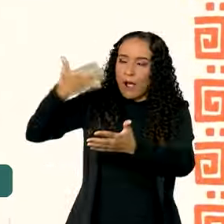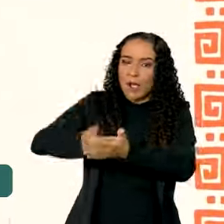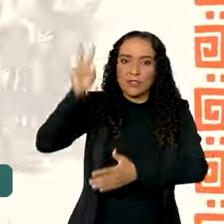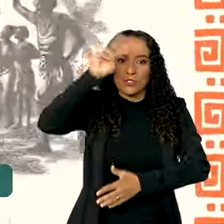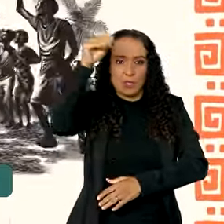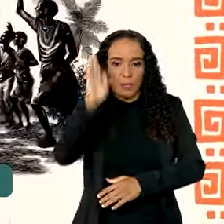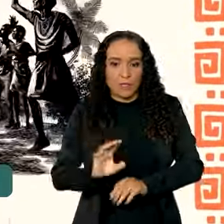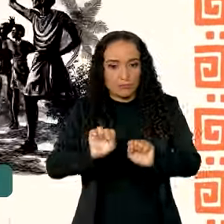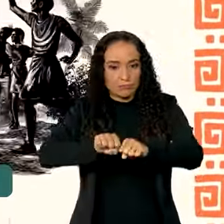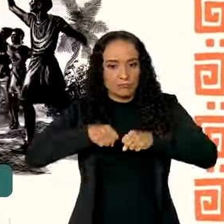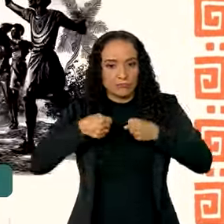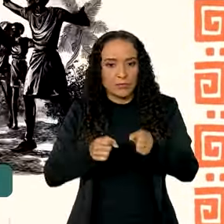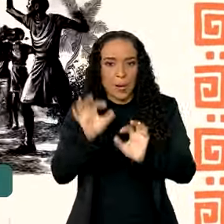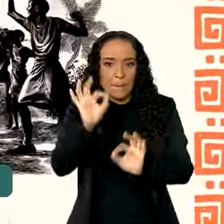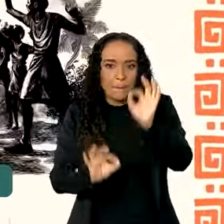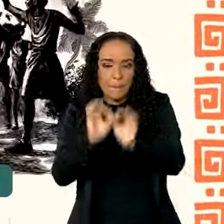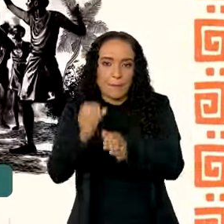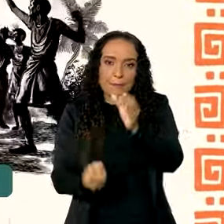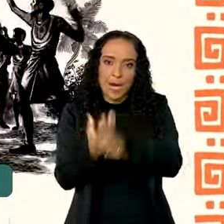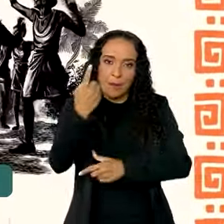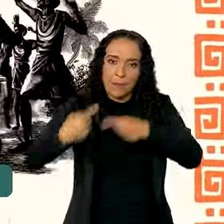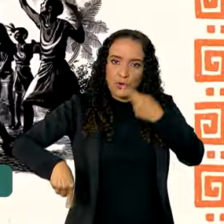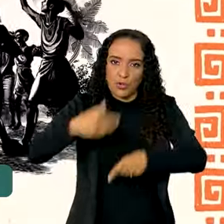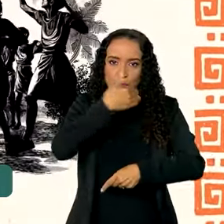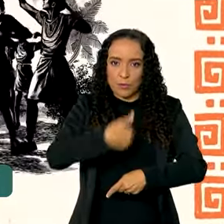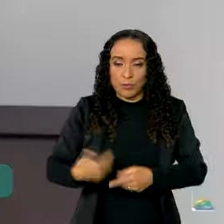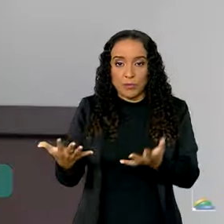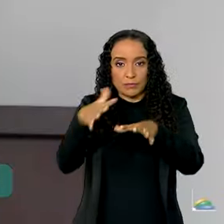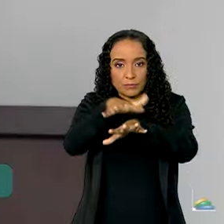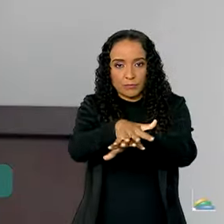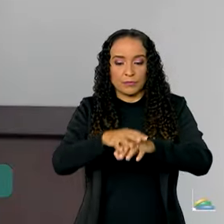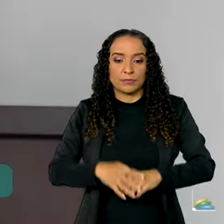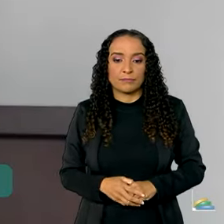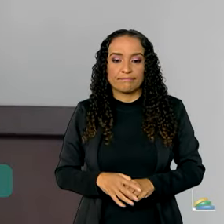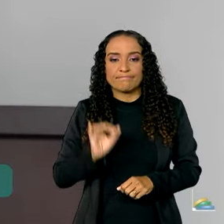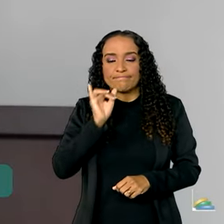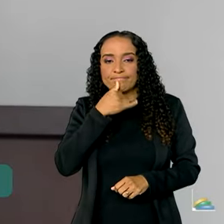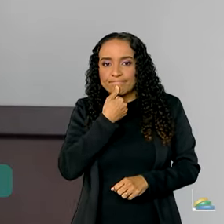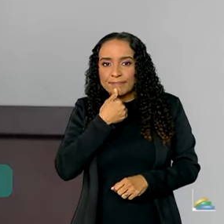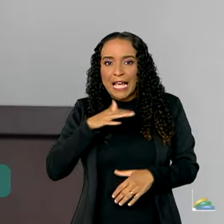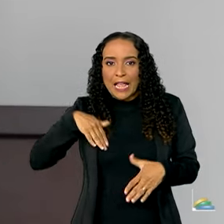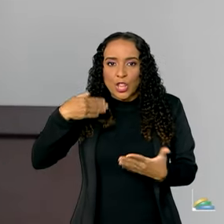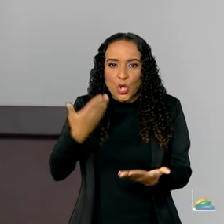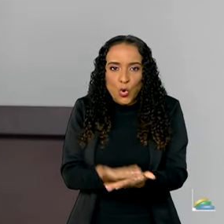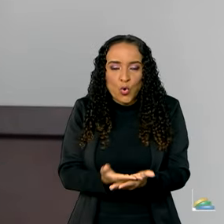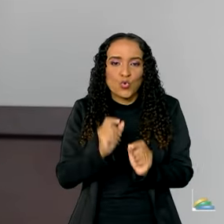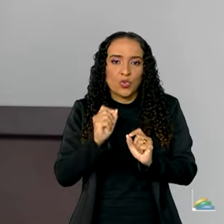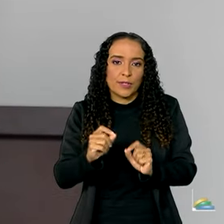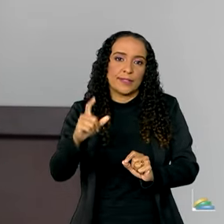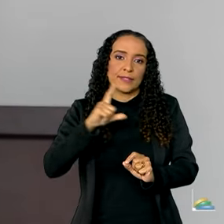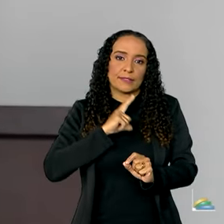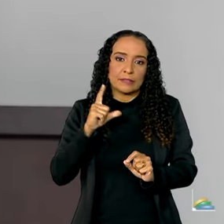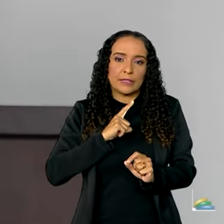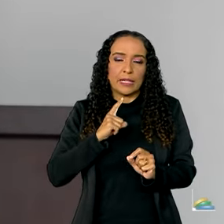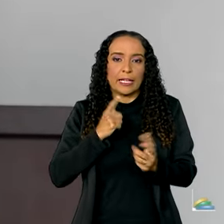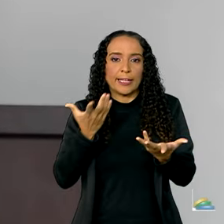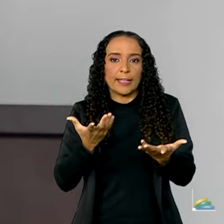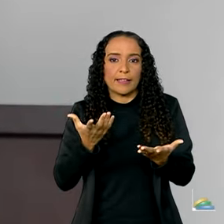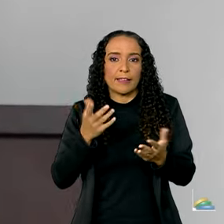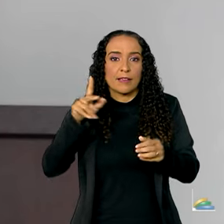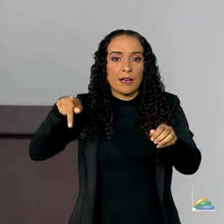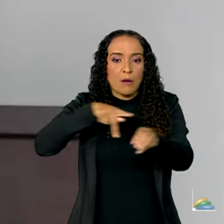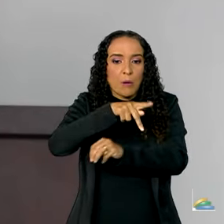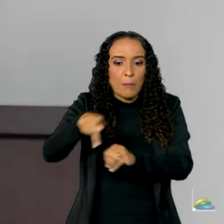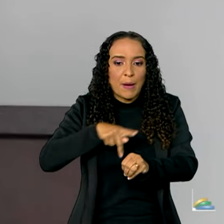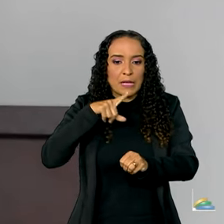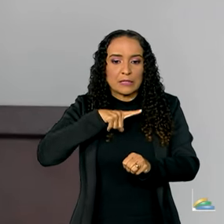importância da construção de políticas públicas inclusivas. Infelizmente, ainda hoje, a gente tem um Estado que é